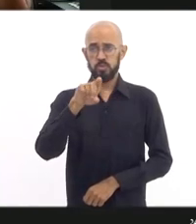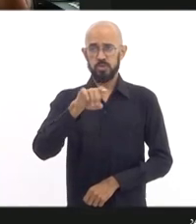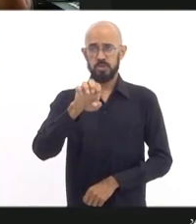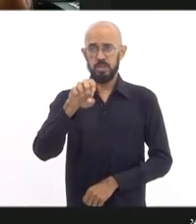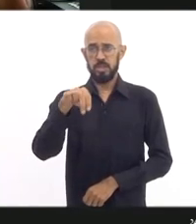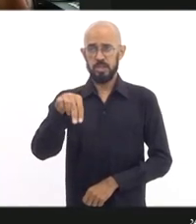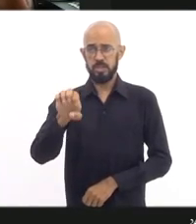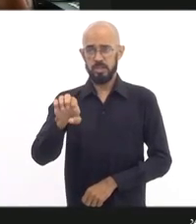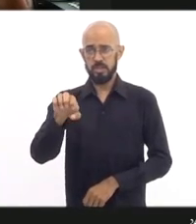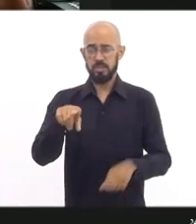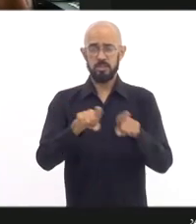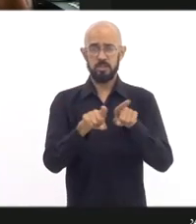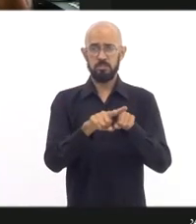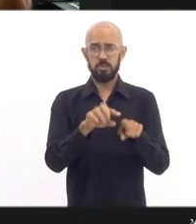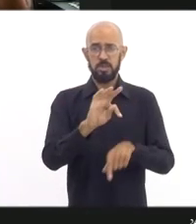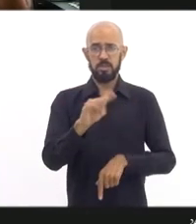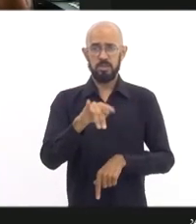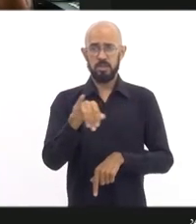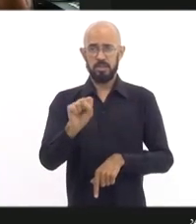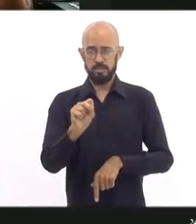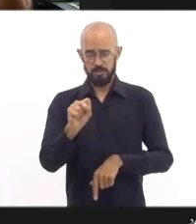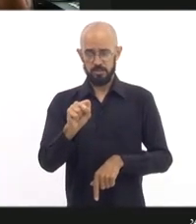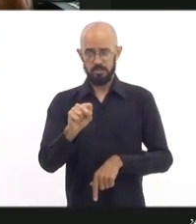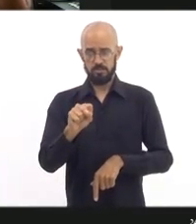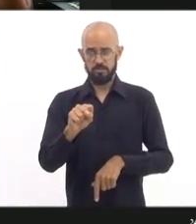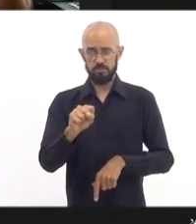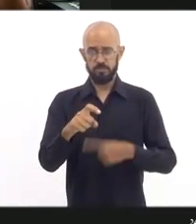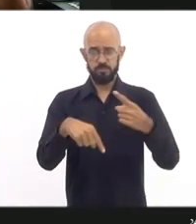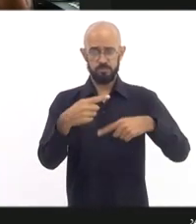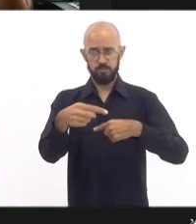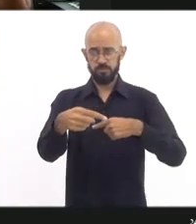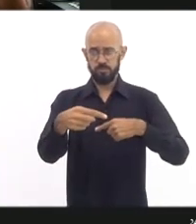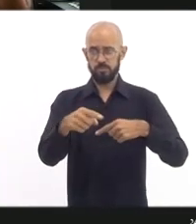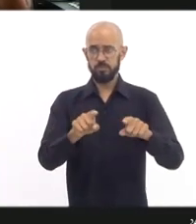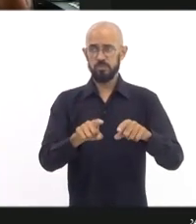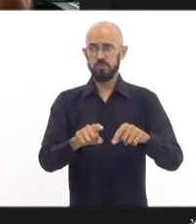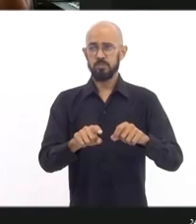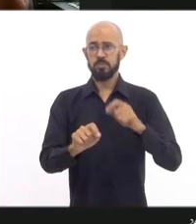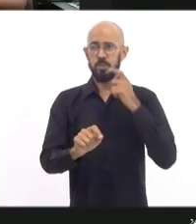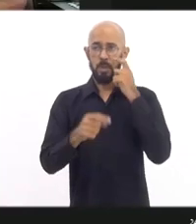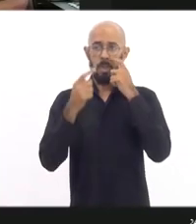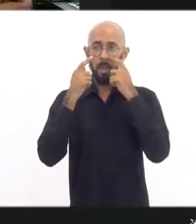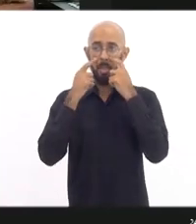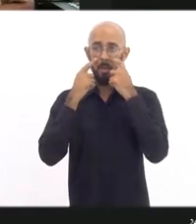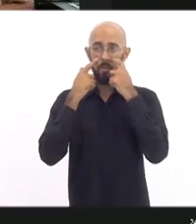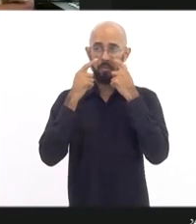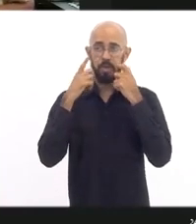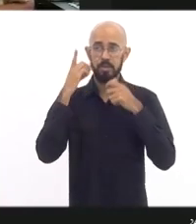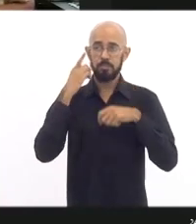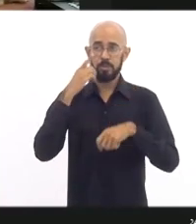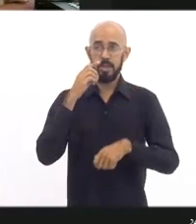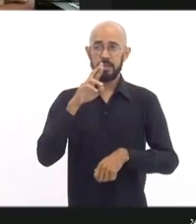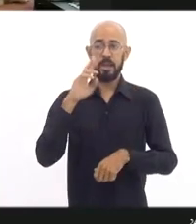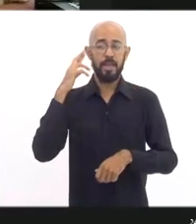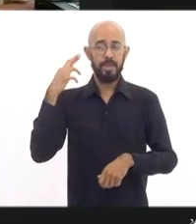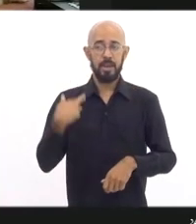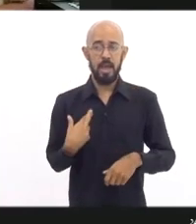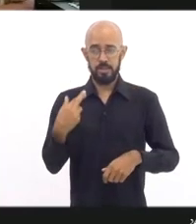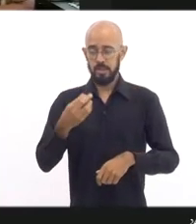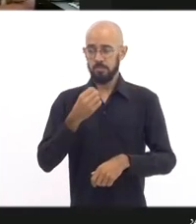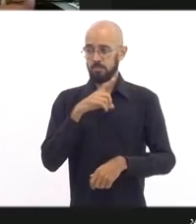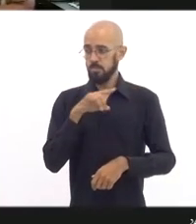a Thaís. Logo em seguida, vejo aqui a companheira Renata Souza. Bom dia, Renata Souza.